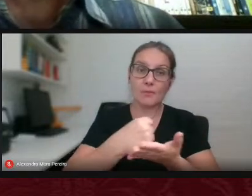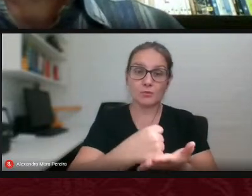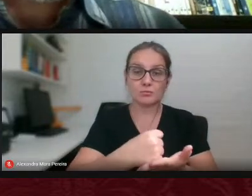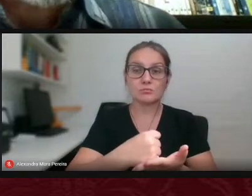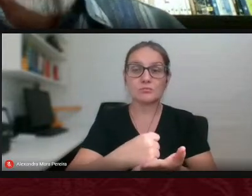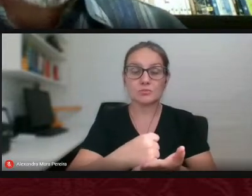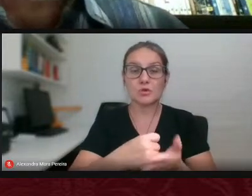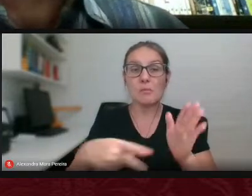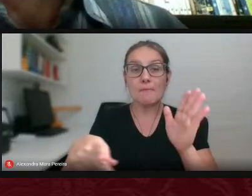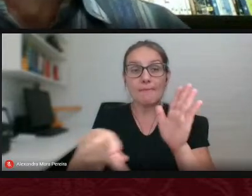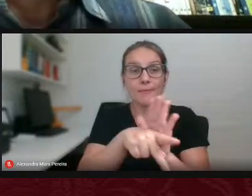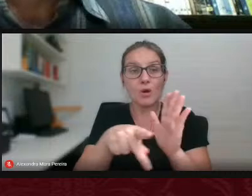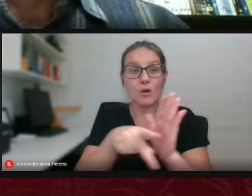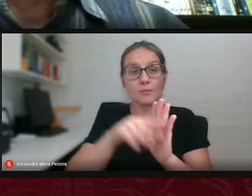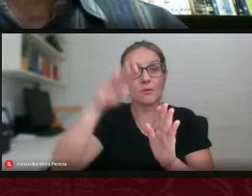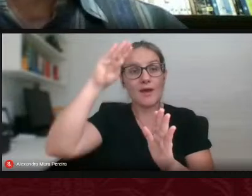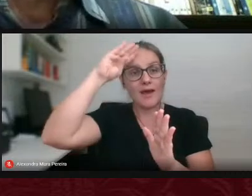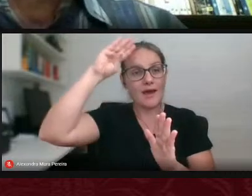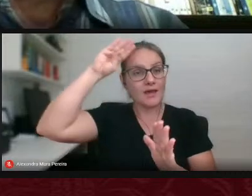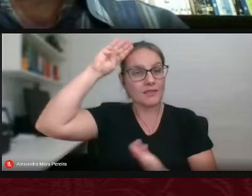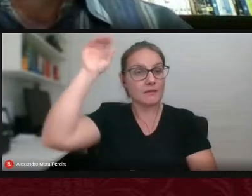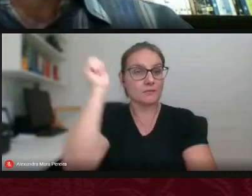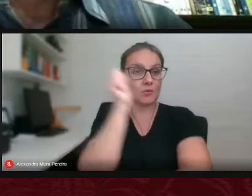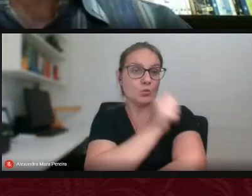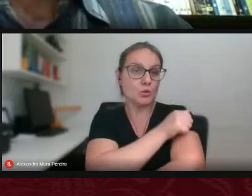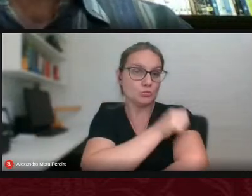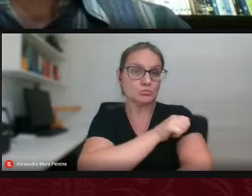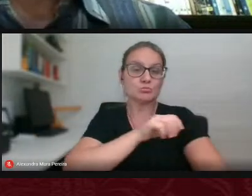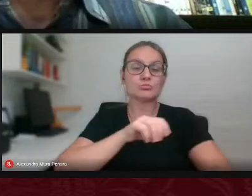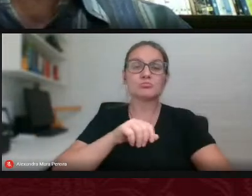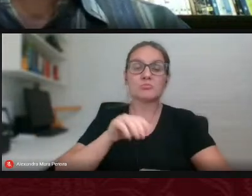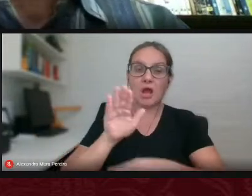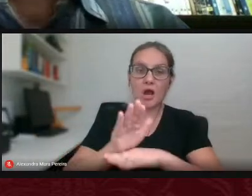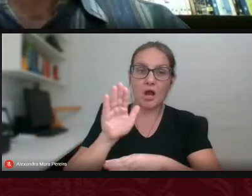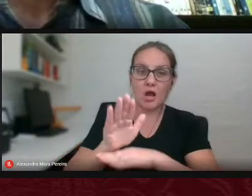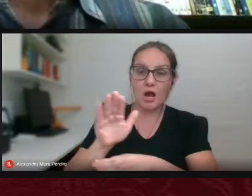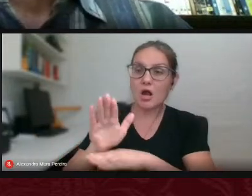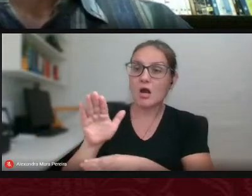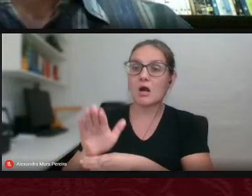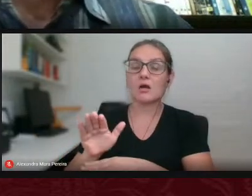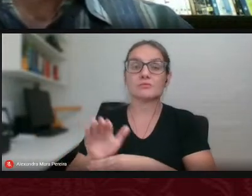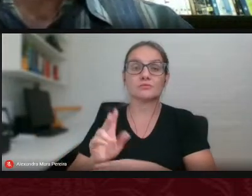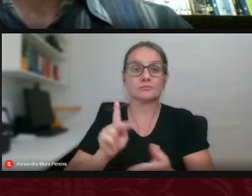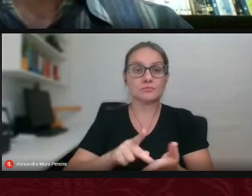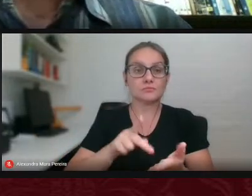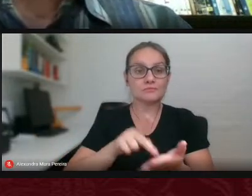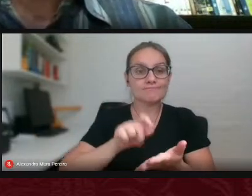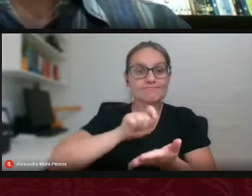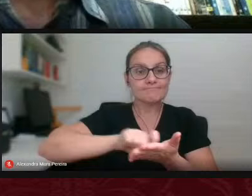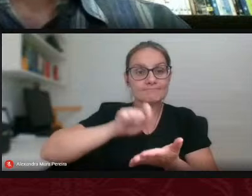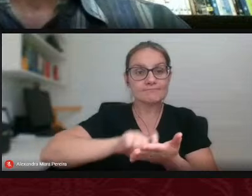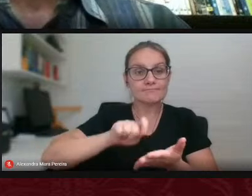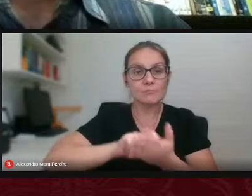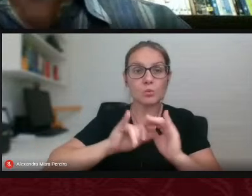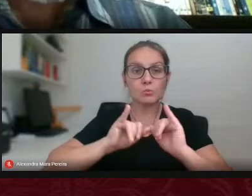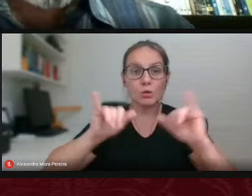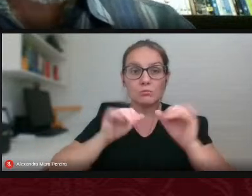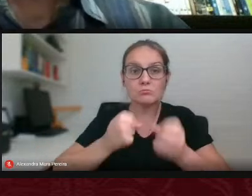inclusive dos próprios acadêmicos que de fato prestaram informações